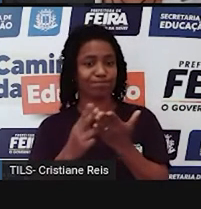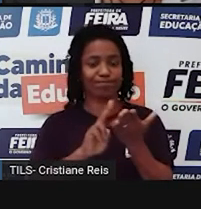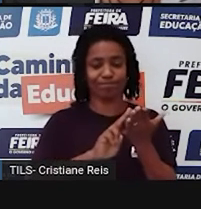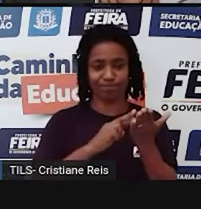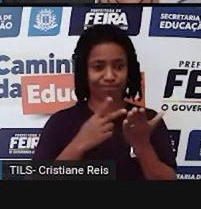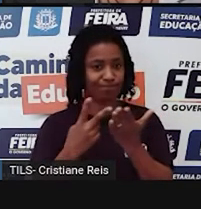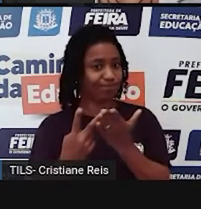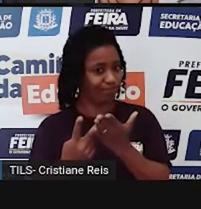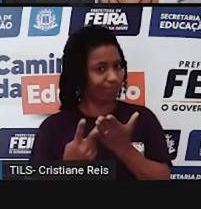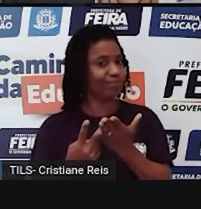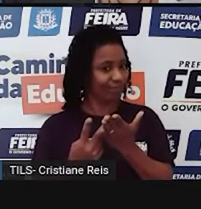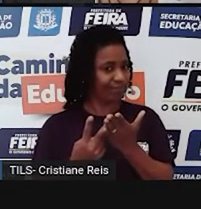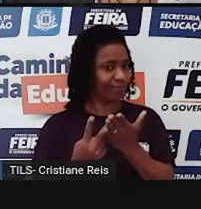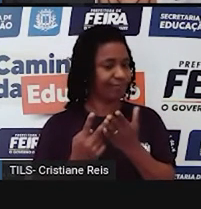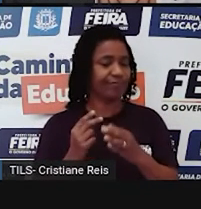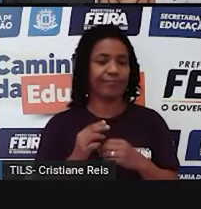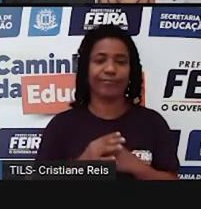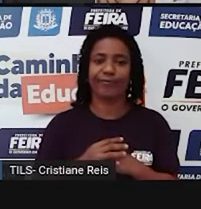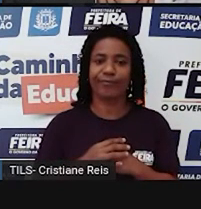eu vou te mostrar